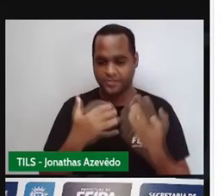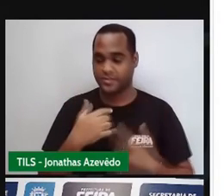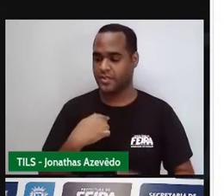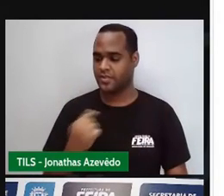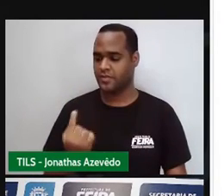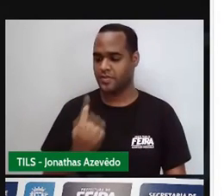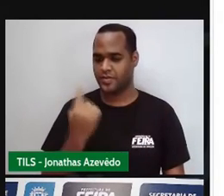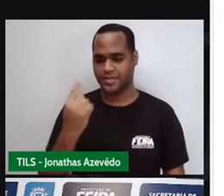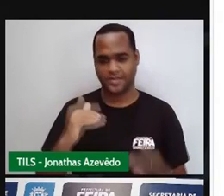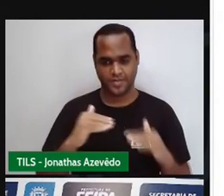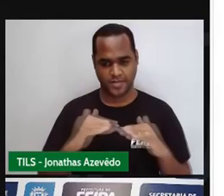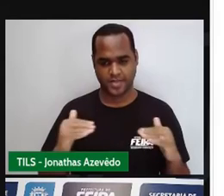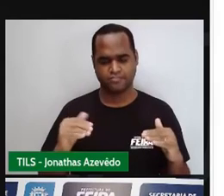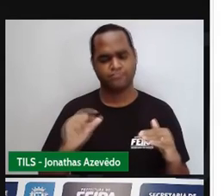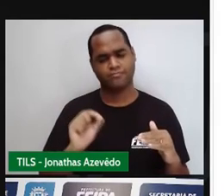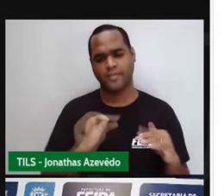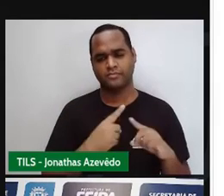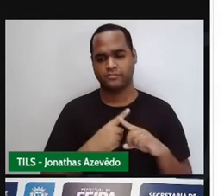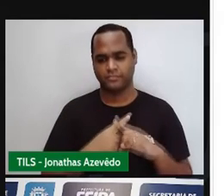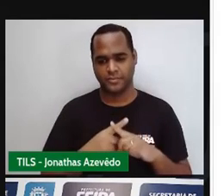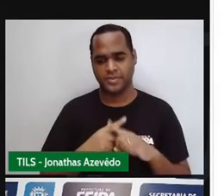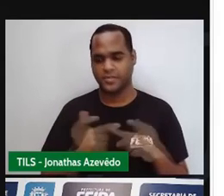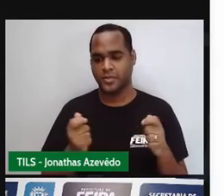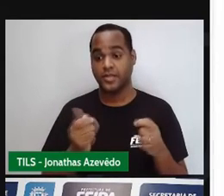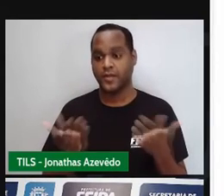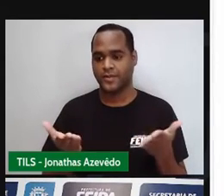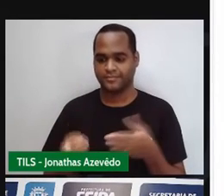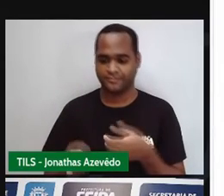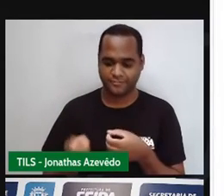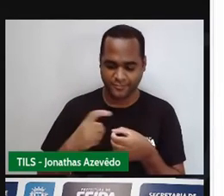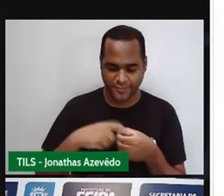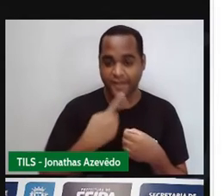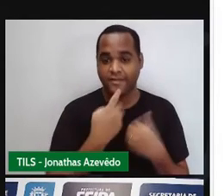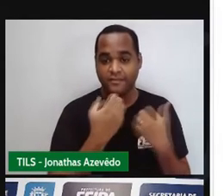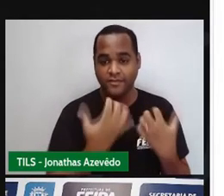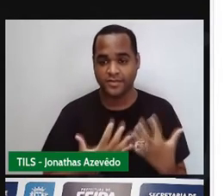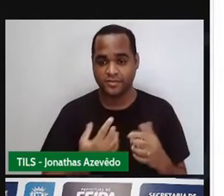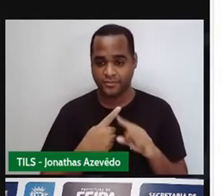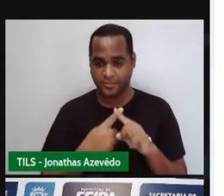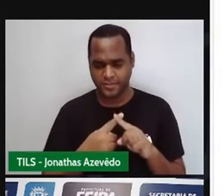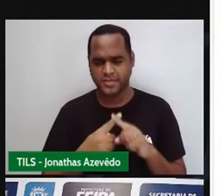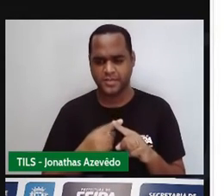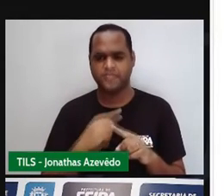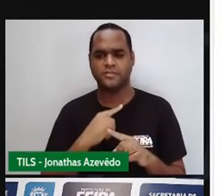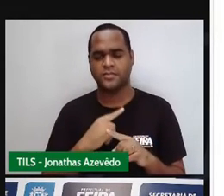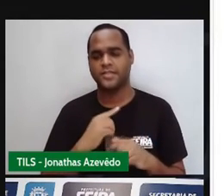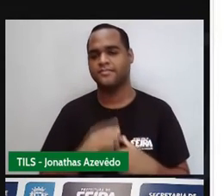multiplica elas então vamos voltar pra cá fazer a multiplicação ali